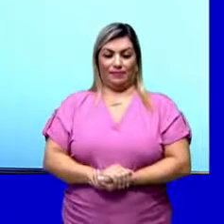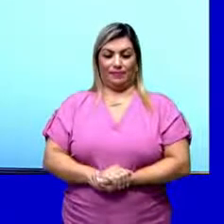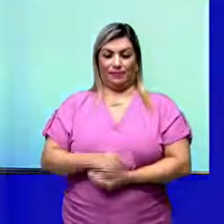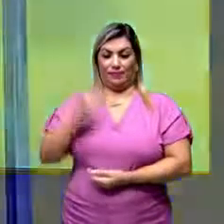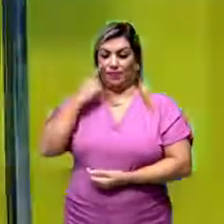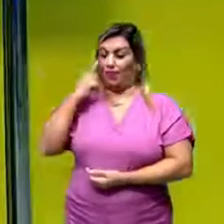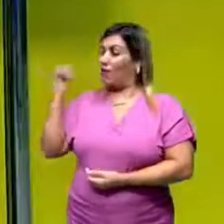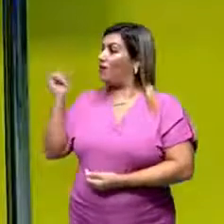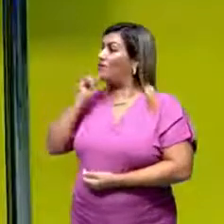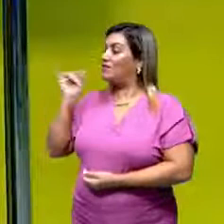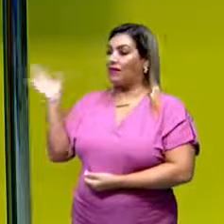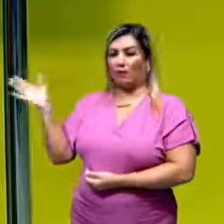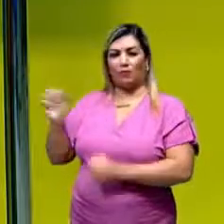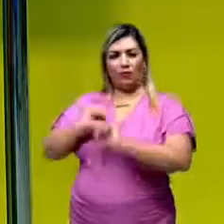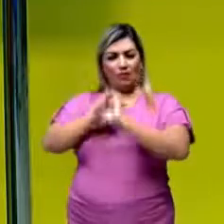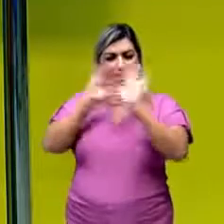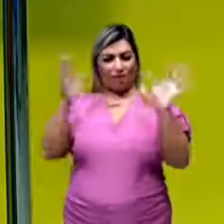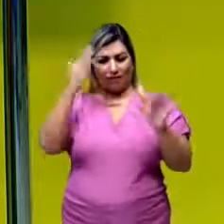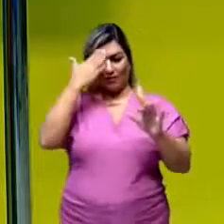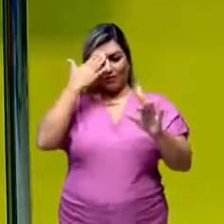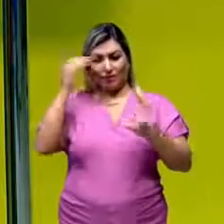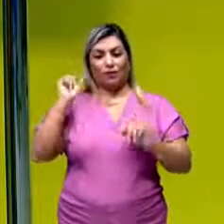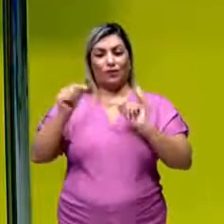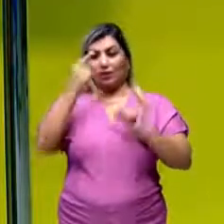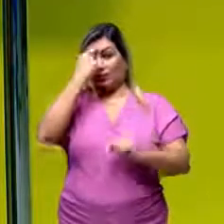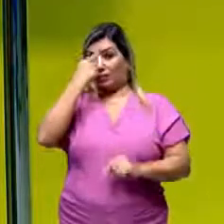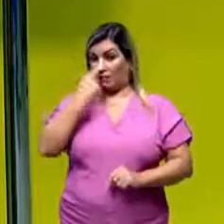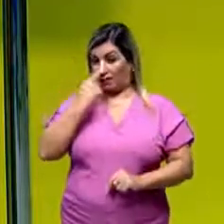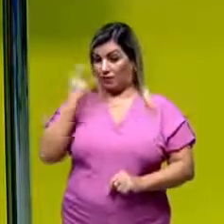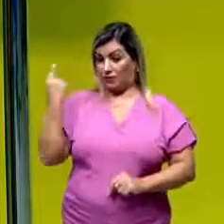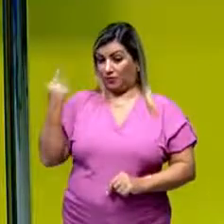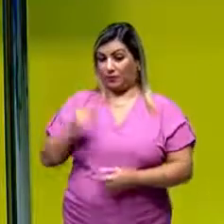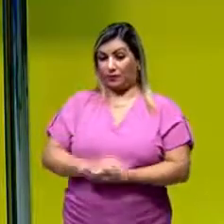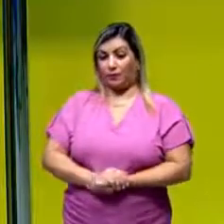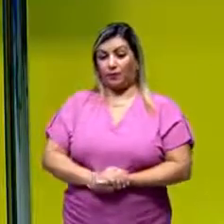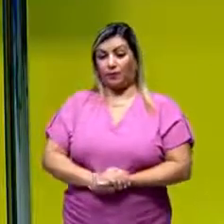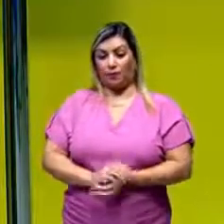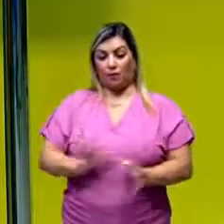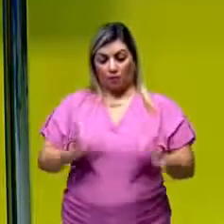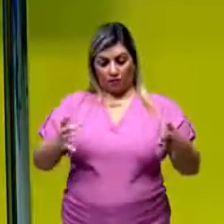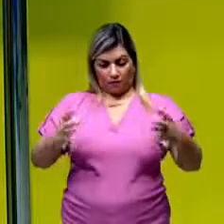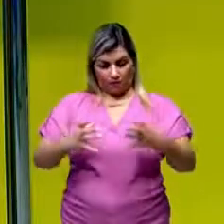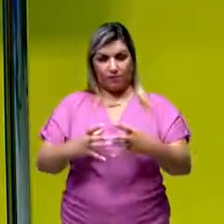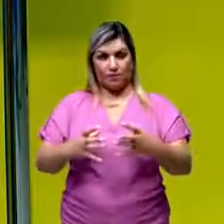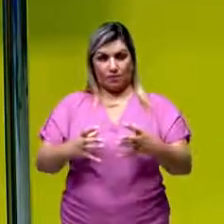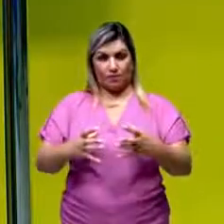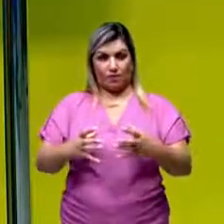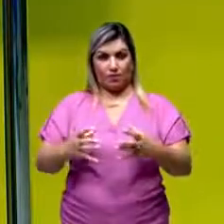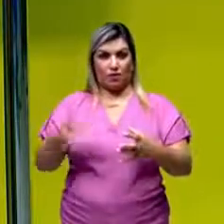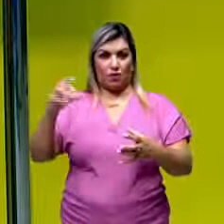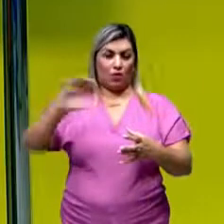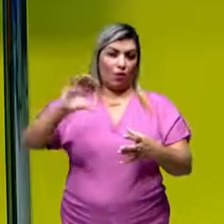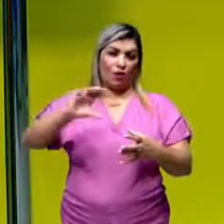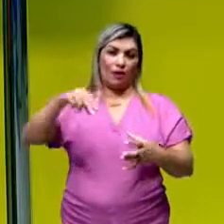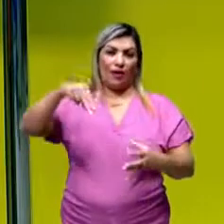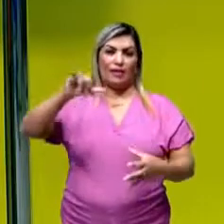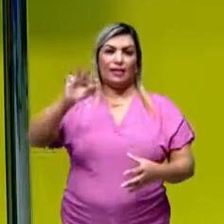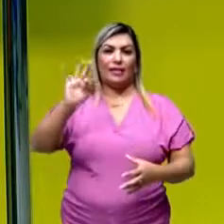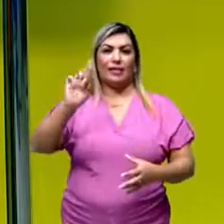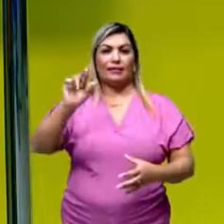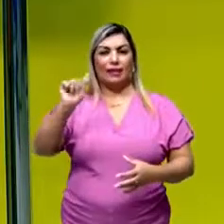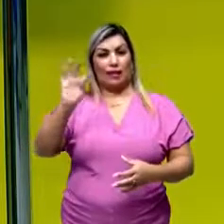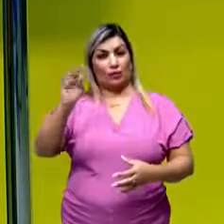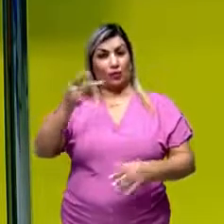Vejamos aí um exemplo bem claro disso daí. Se eu pegar uma vasilha e colocar uma solução lá de nitrato de